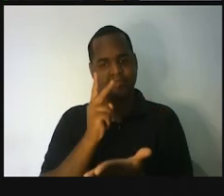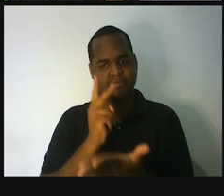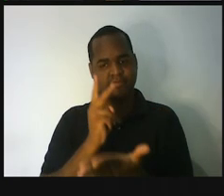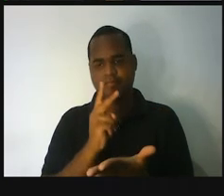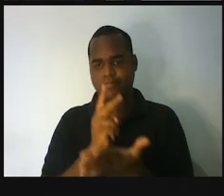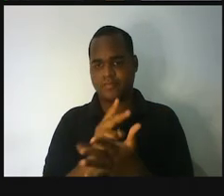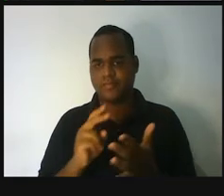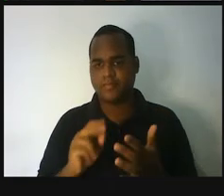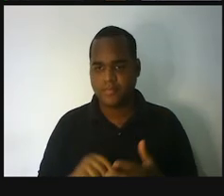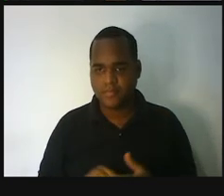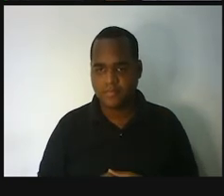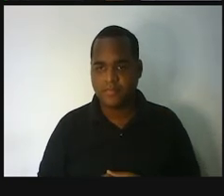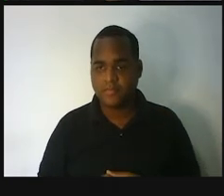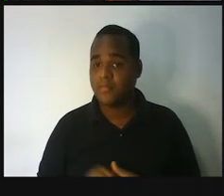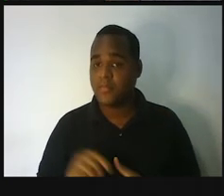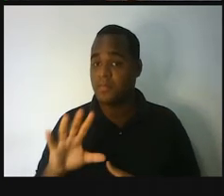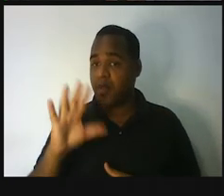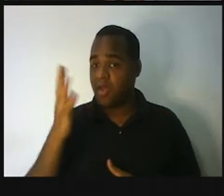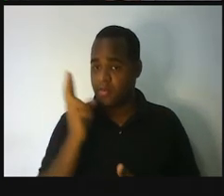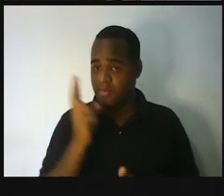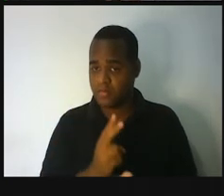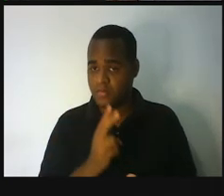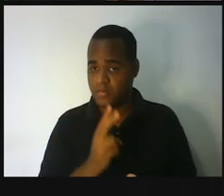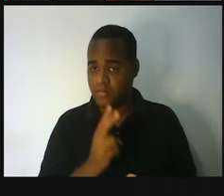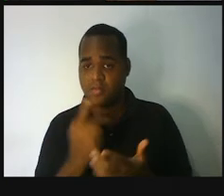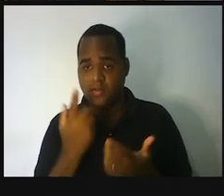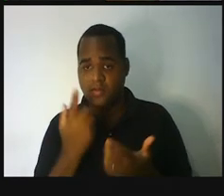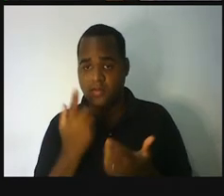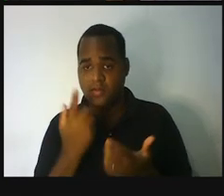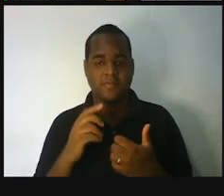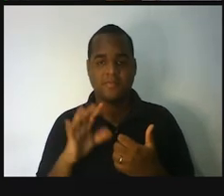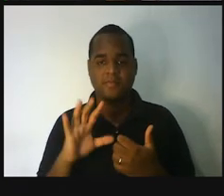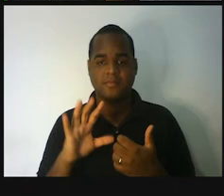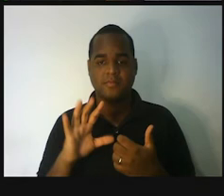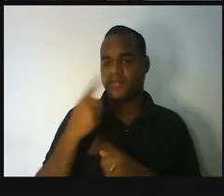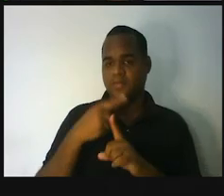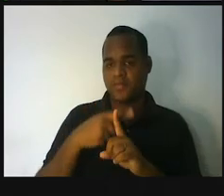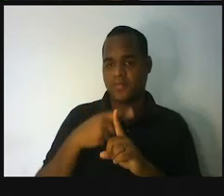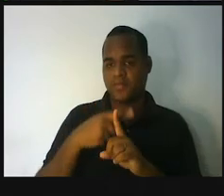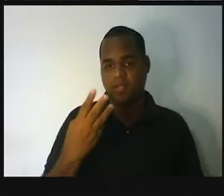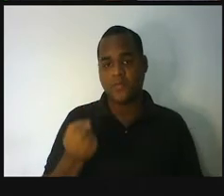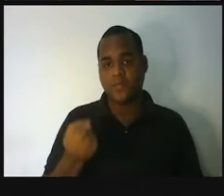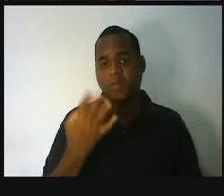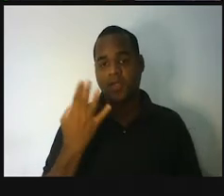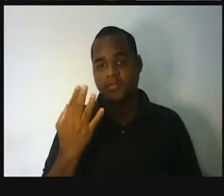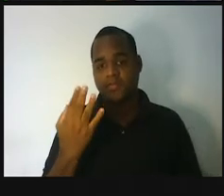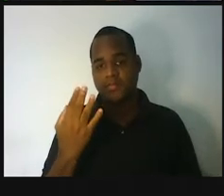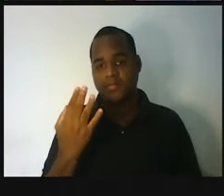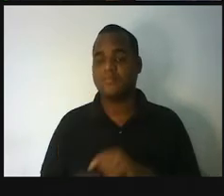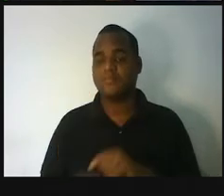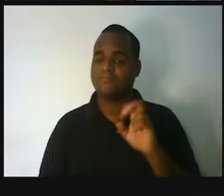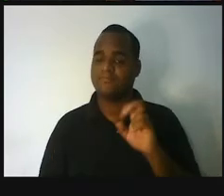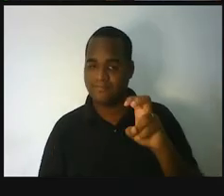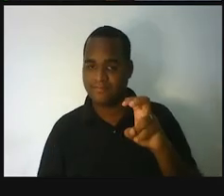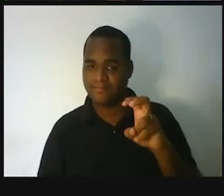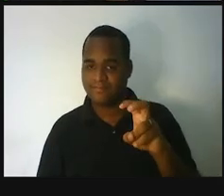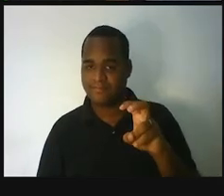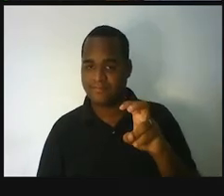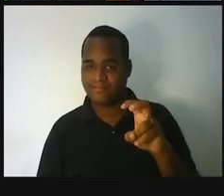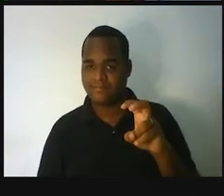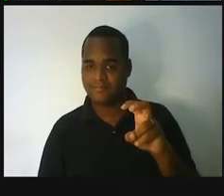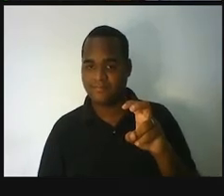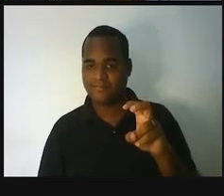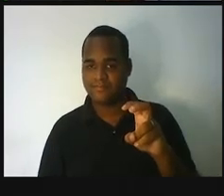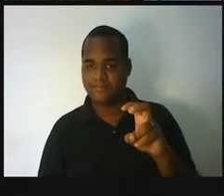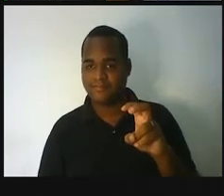Professor, isso acontece sempre? Acontece. quer ver só? 2 mais 3, quanto é que dá? 5. Bora